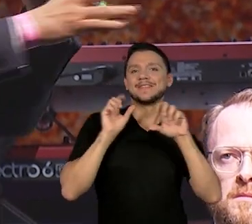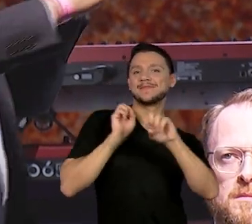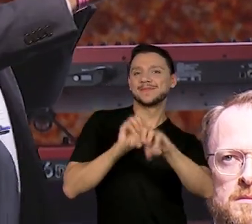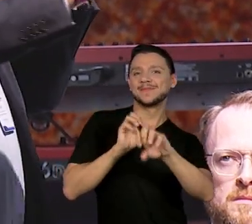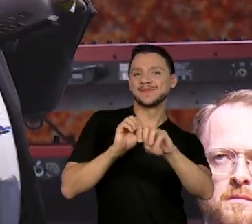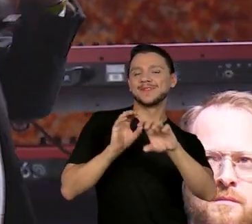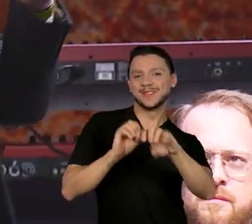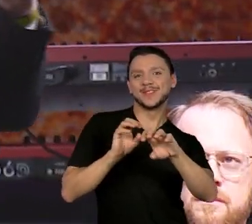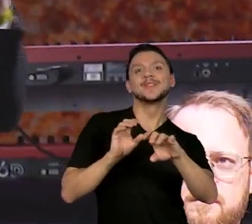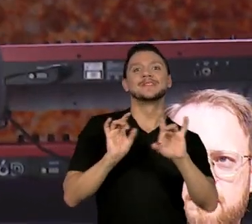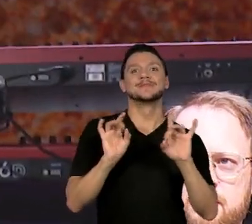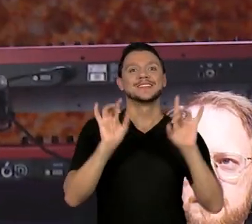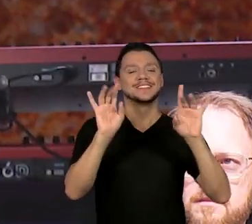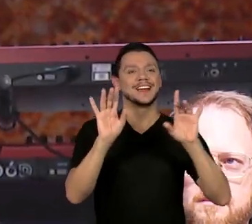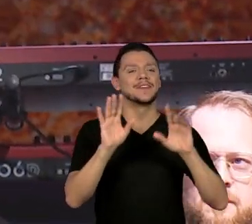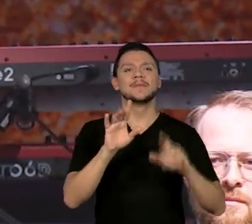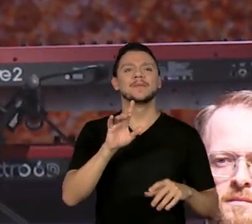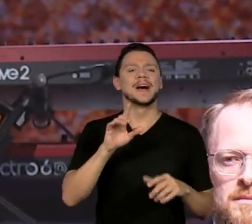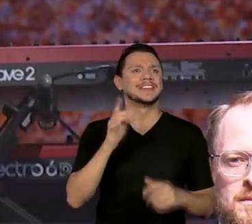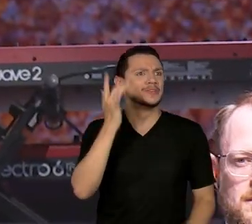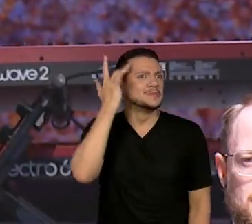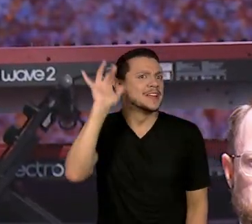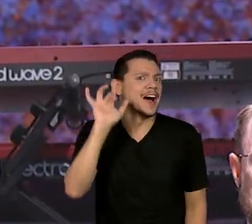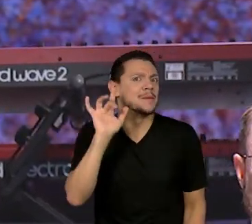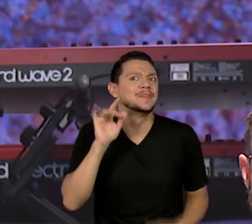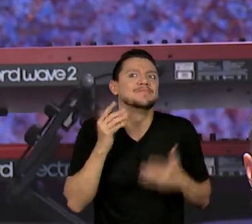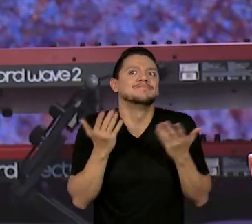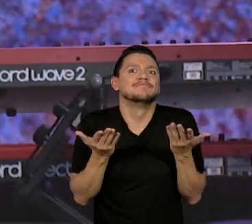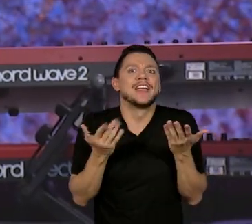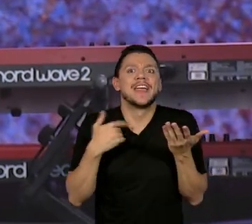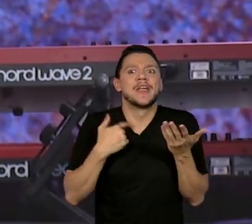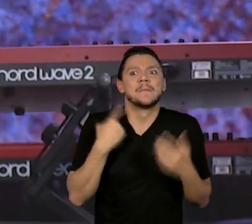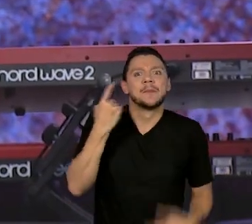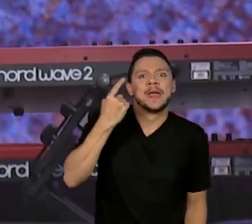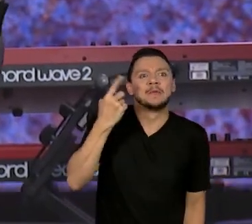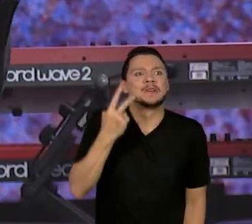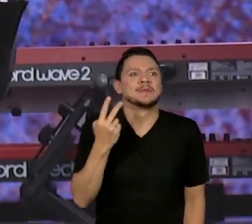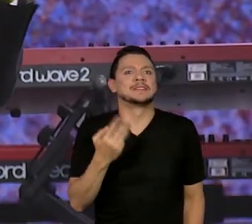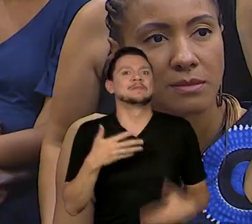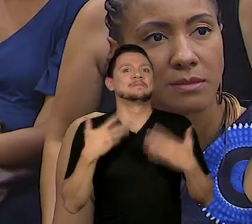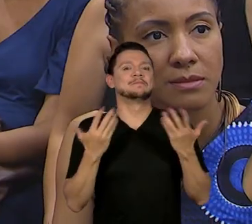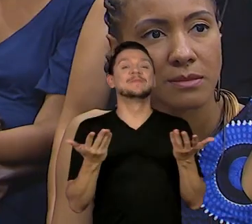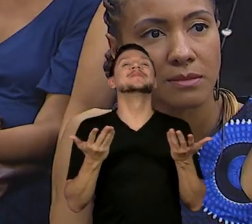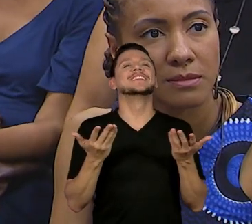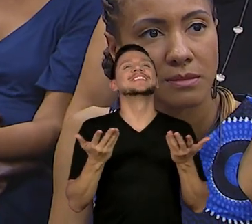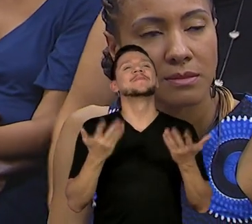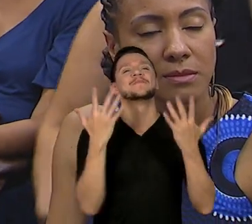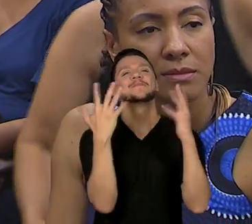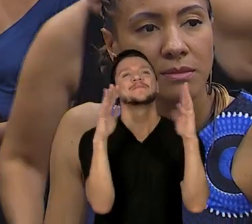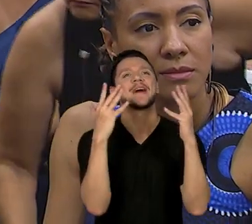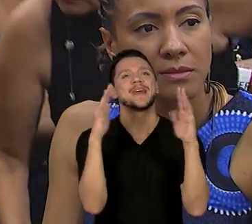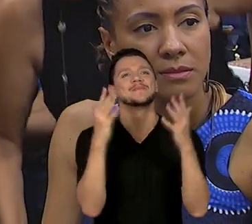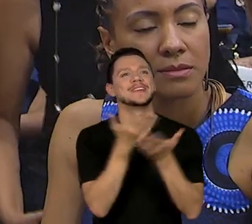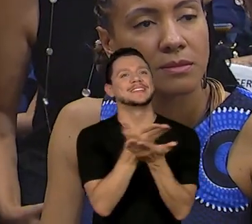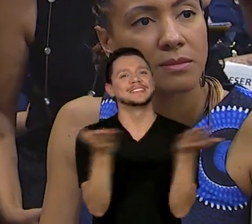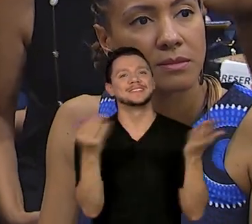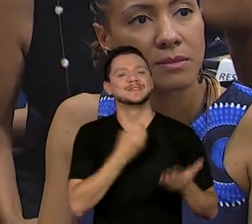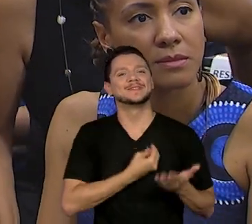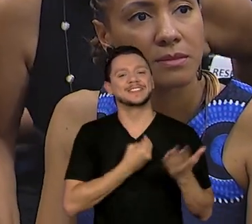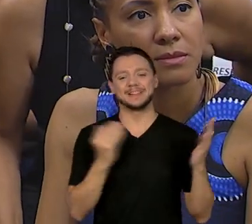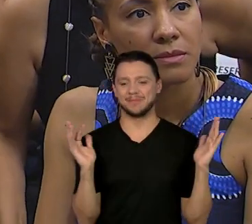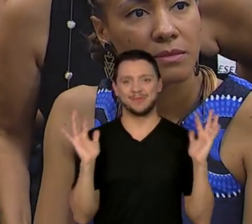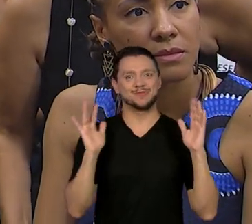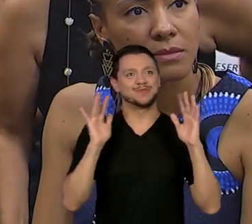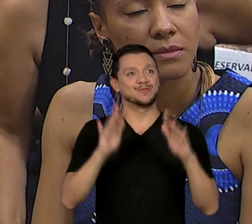e ainda não sabem exatamente qual é o seu lugar. Parabéns por estarem aqui, parabéns pelo